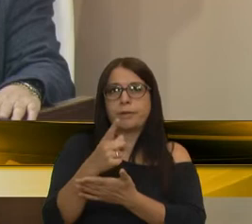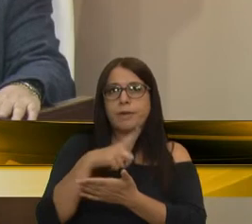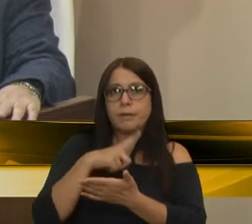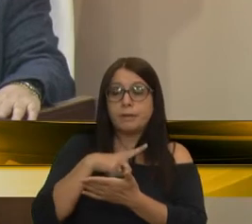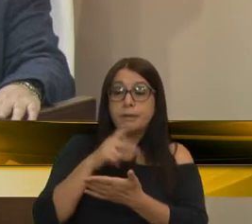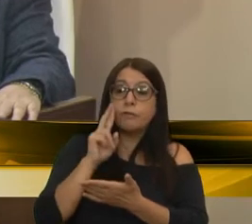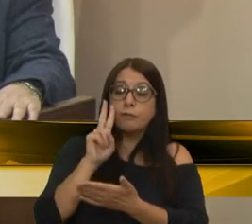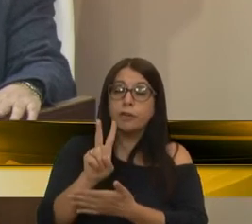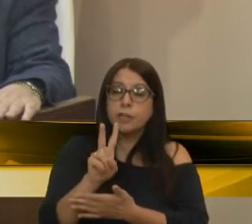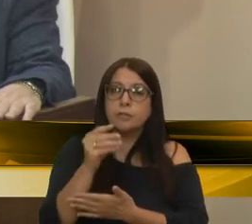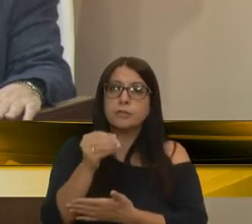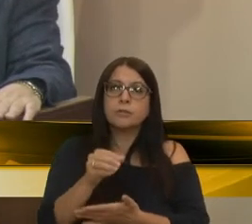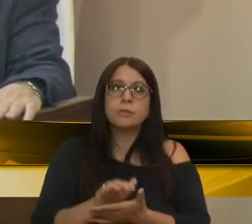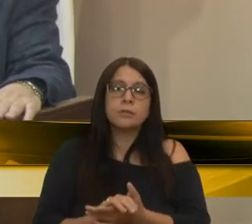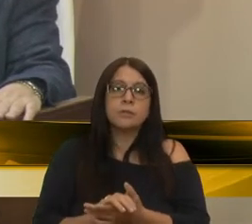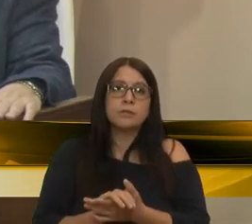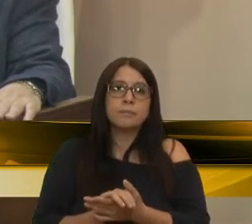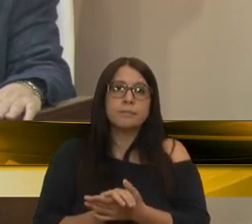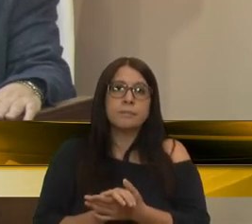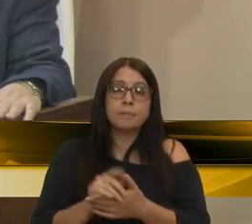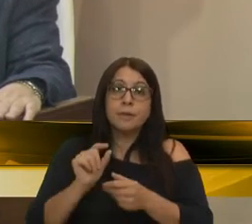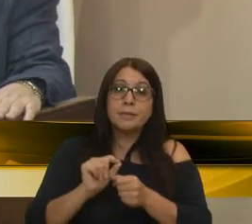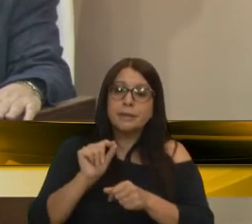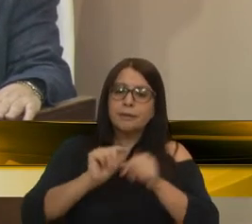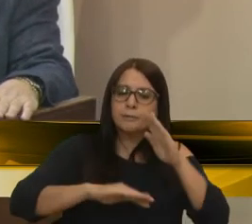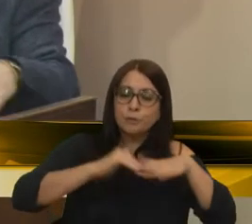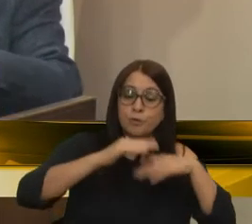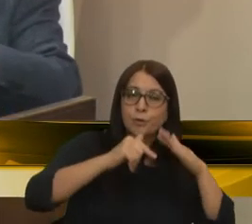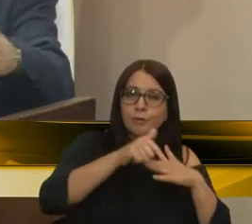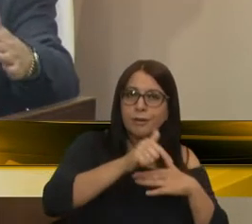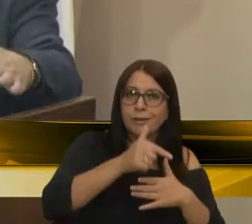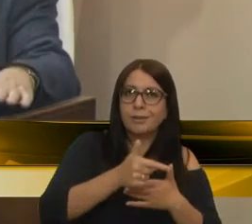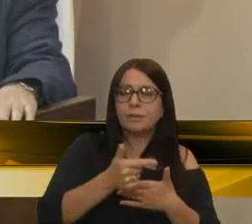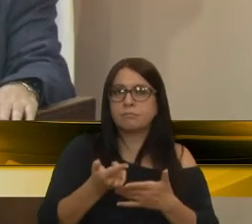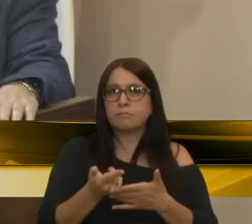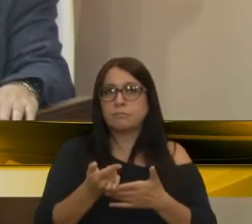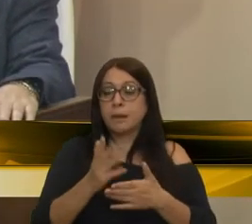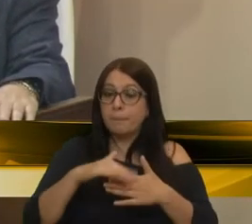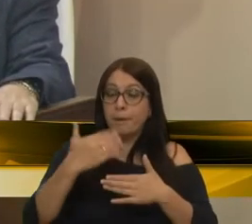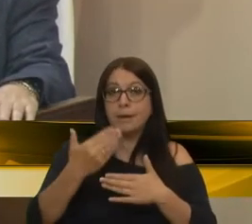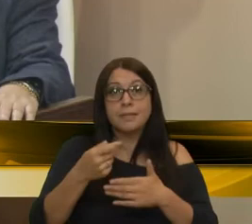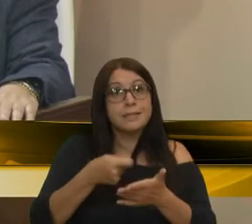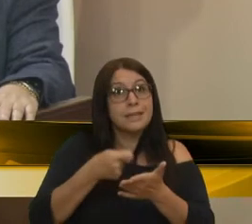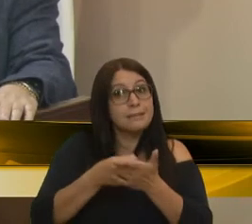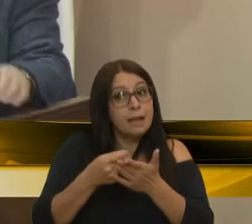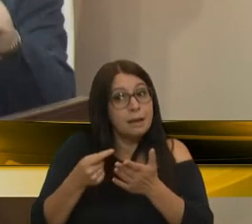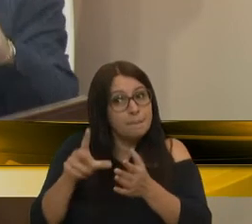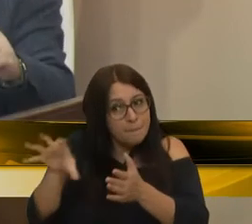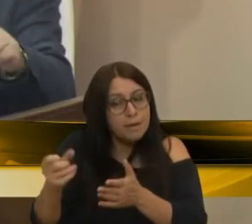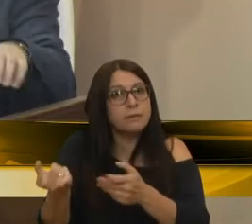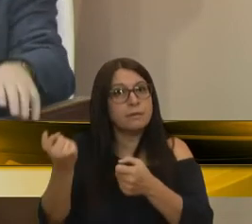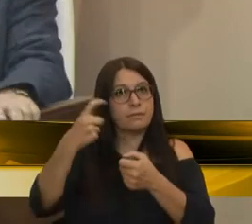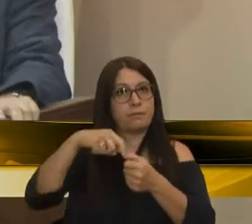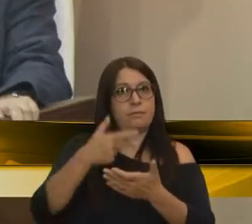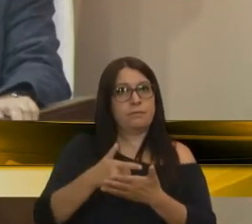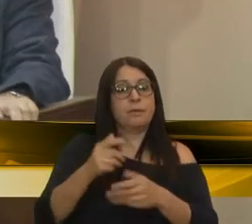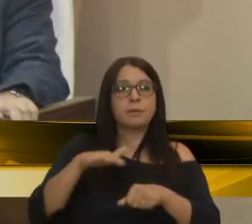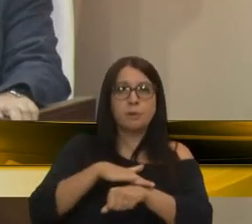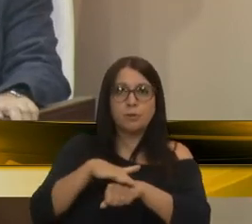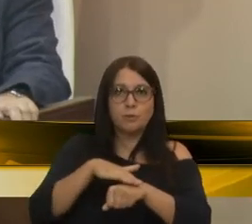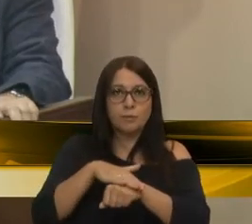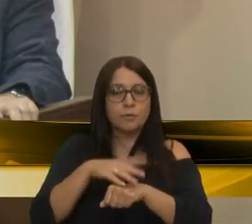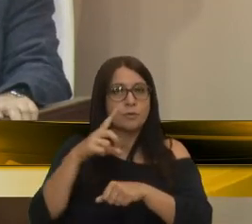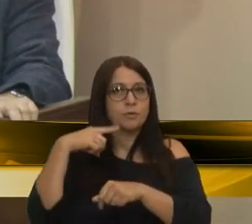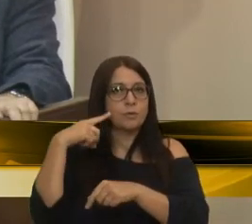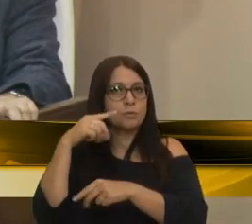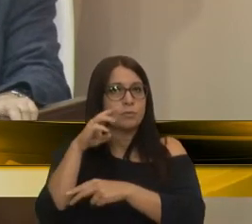previstos para serem aplicados até, mais adiante, tentar retomar. E conversando também com o deputado